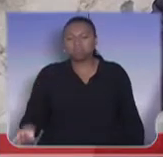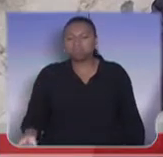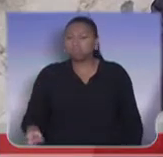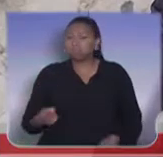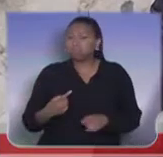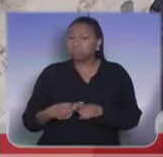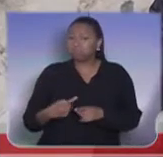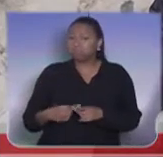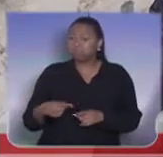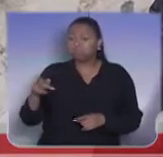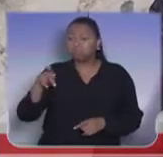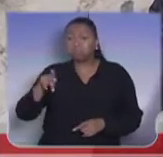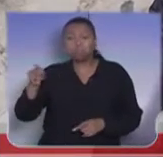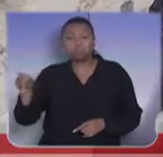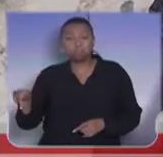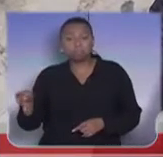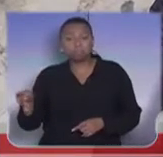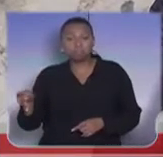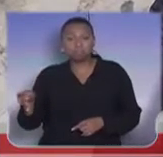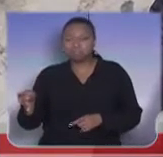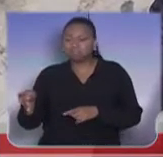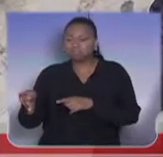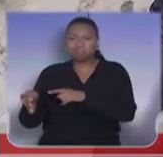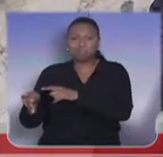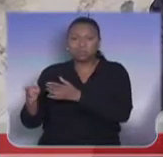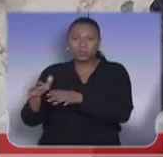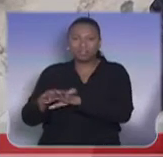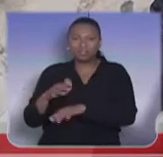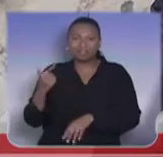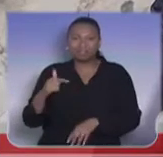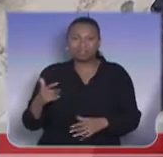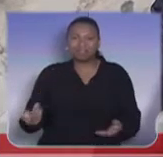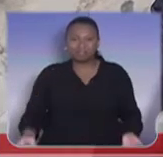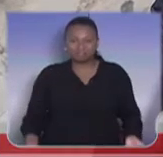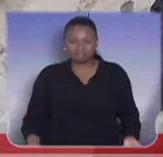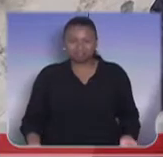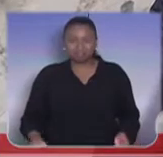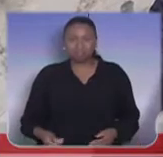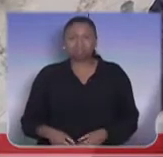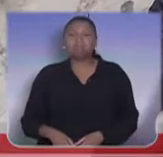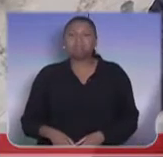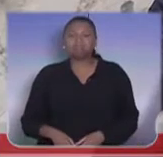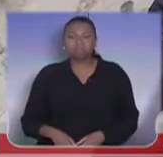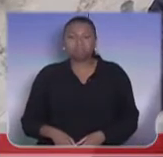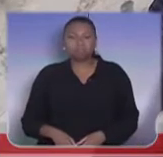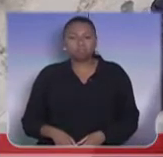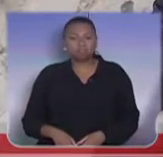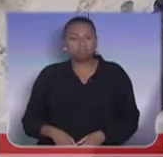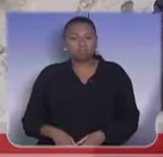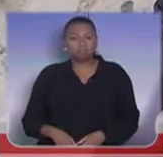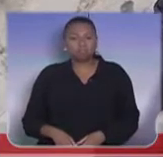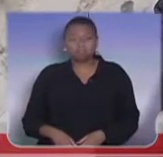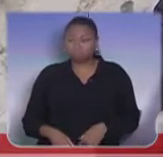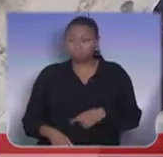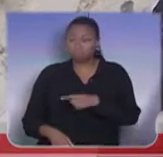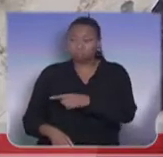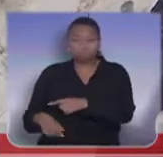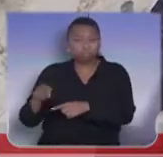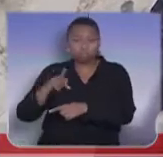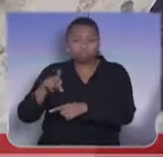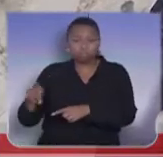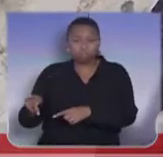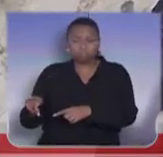professor e a professora não está incluído nisso. Não há inclusão com dignidade daquele que é mestre nesse país,